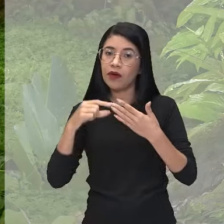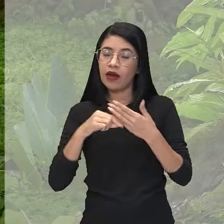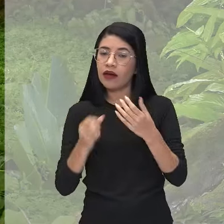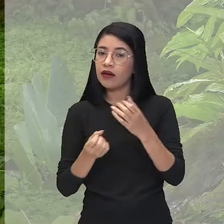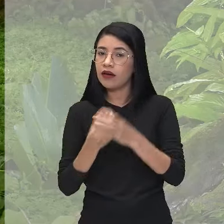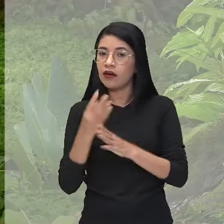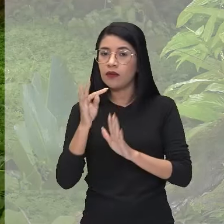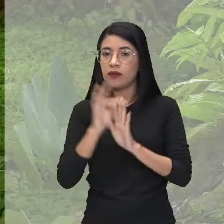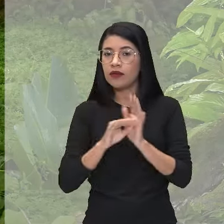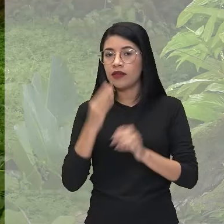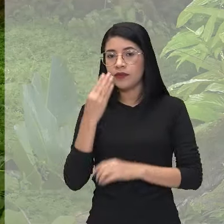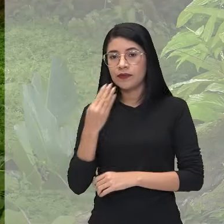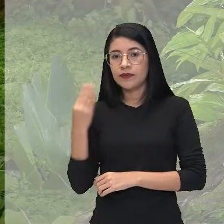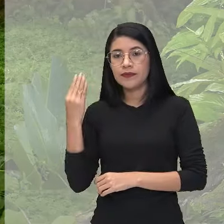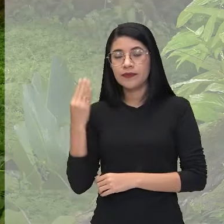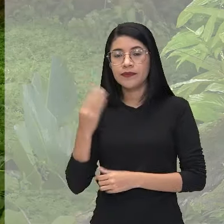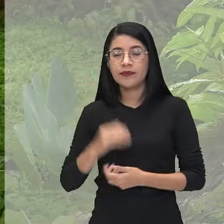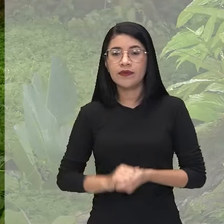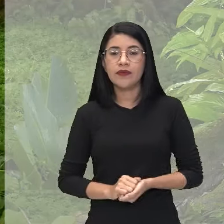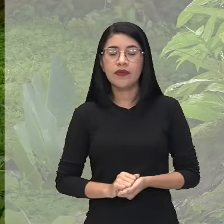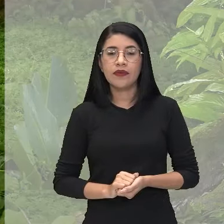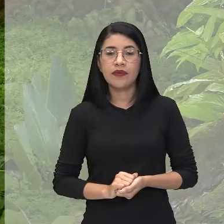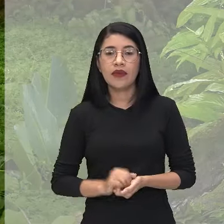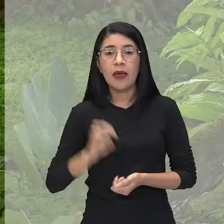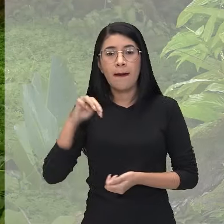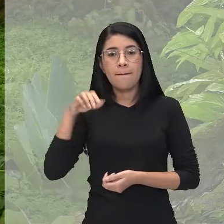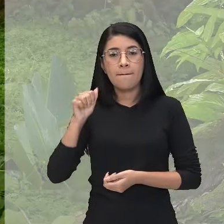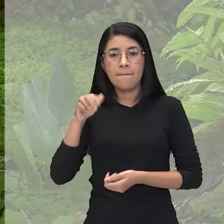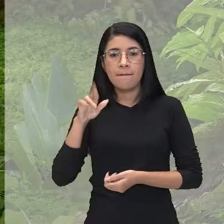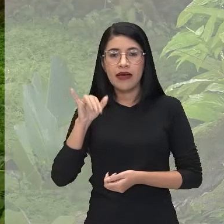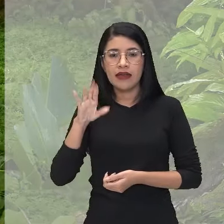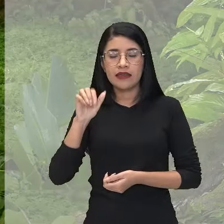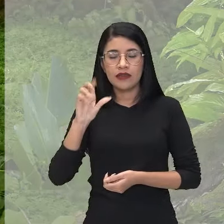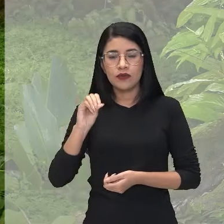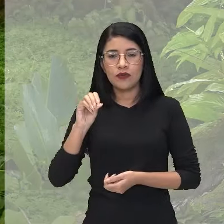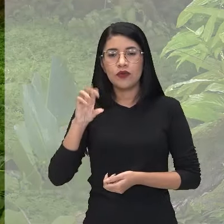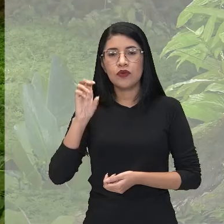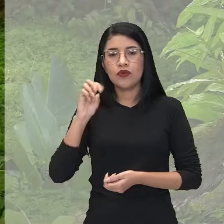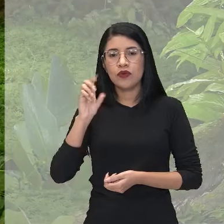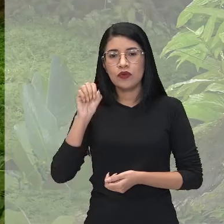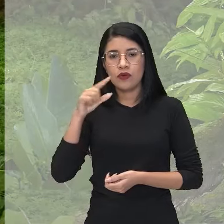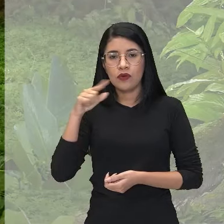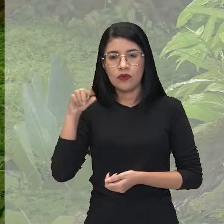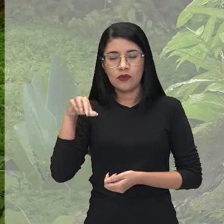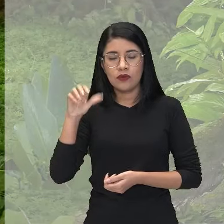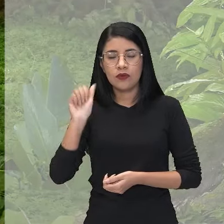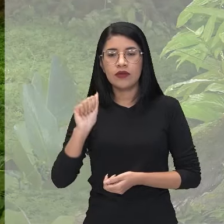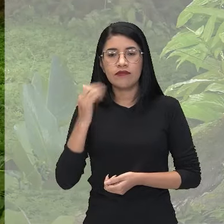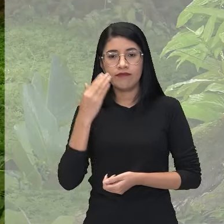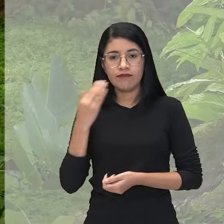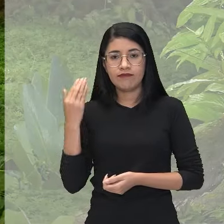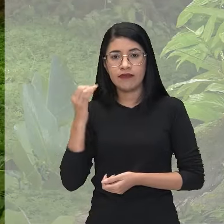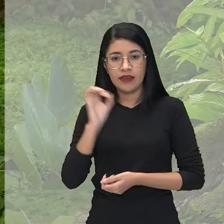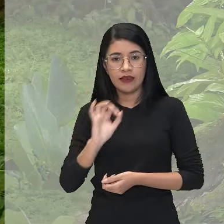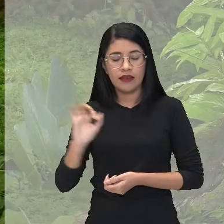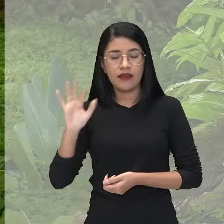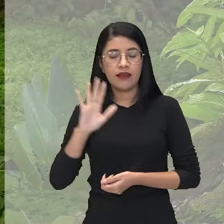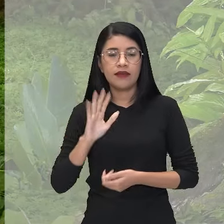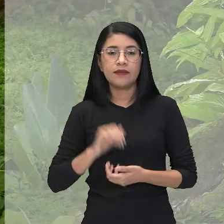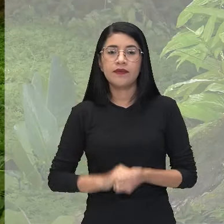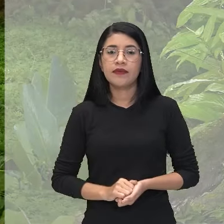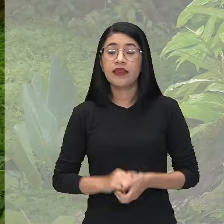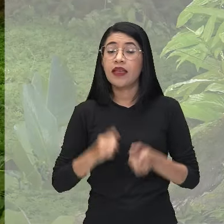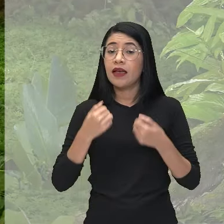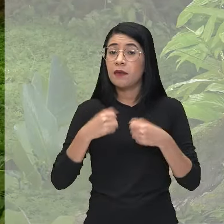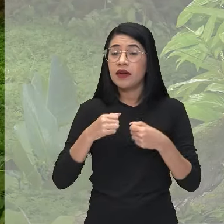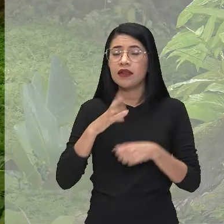texto, que é o nosso querido Márcio Souza, né? Que está aqui pra gente em caricatura. Nós precisamos